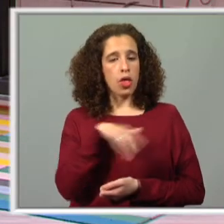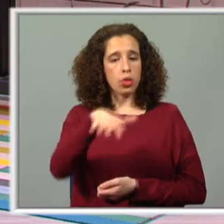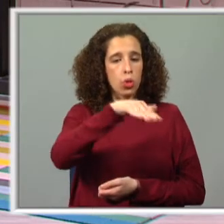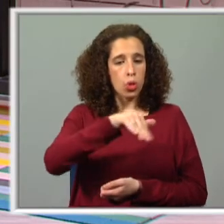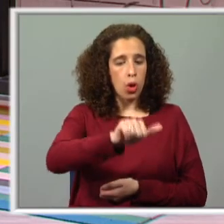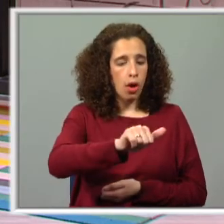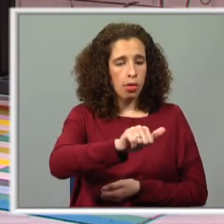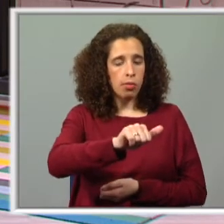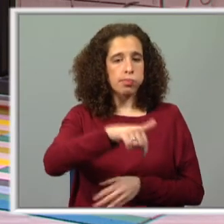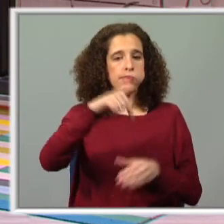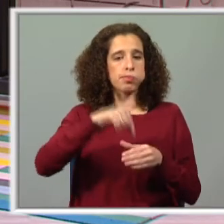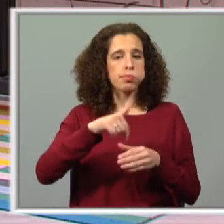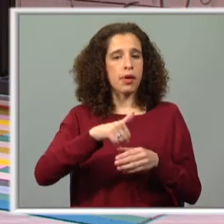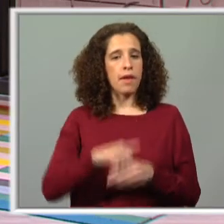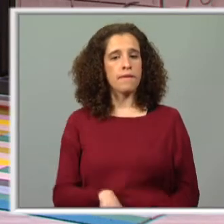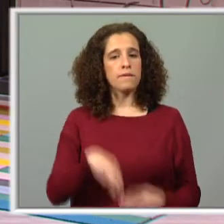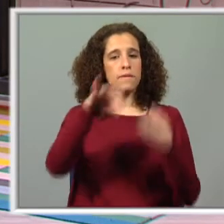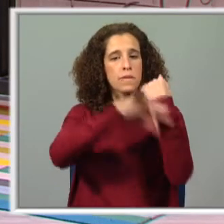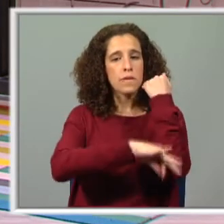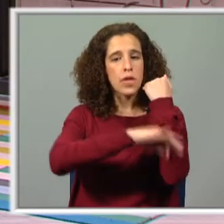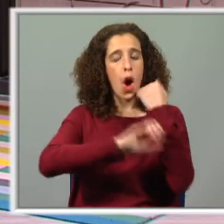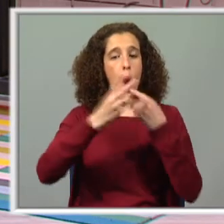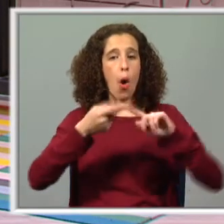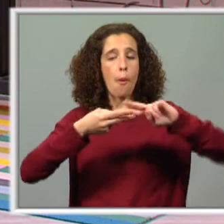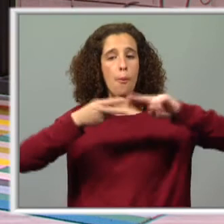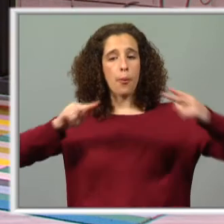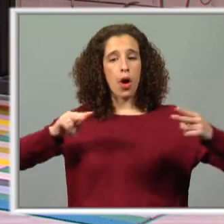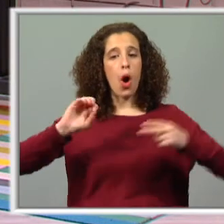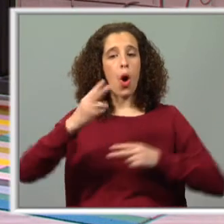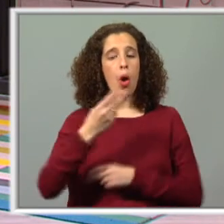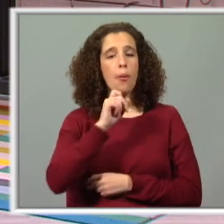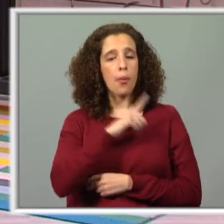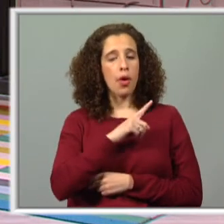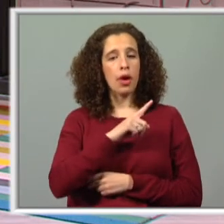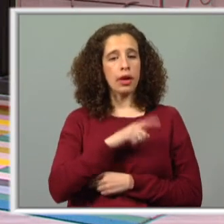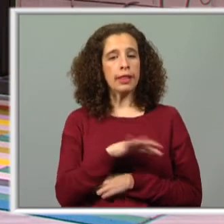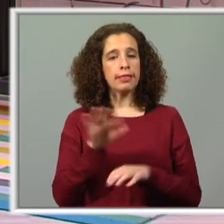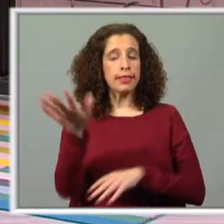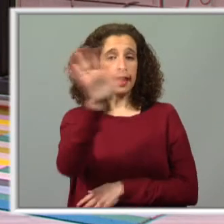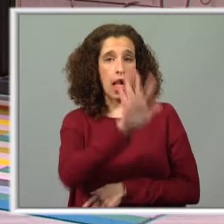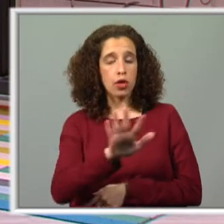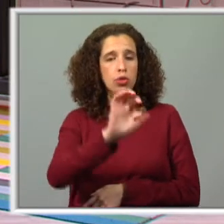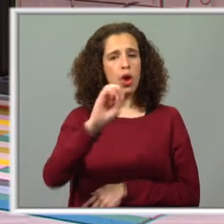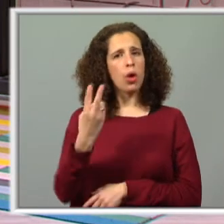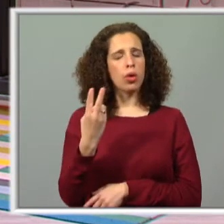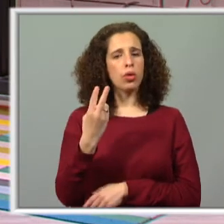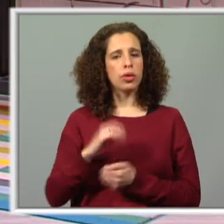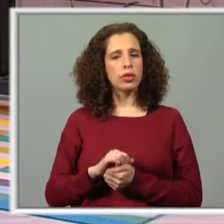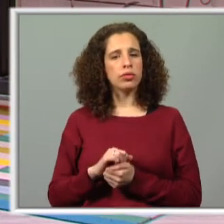ou seja, dentro da vossa freguesia ou da vossa Câmara Municipal, ou pode ser nacional, ou até o quê?